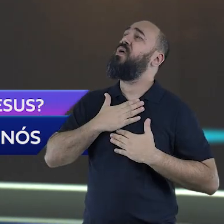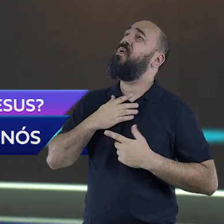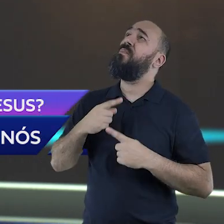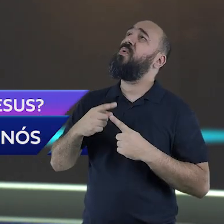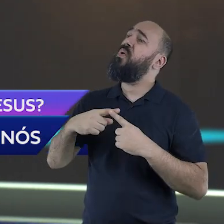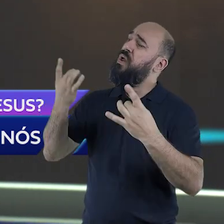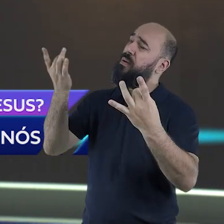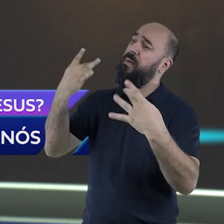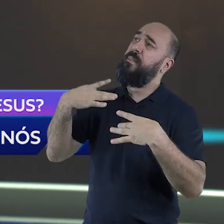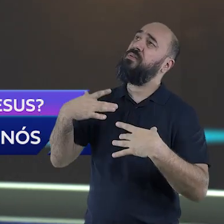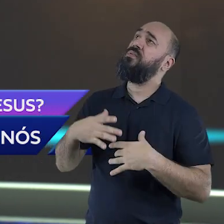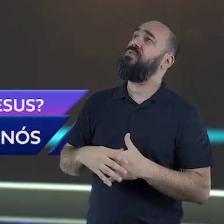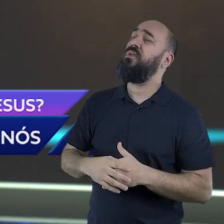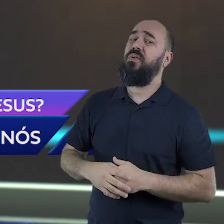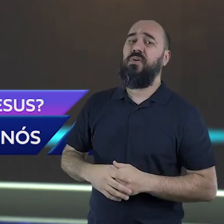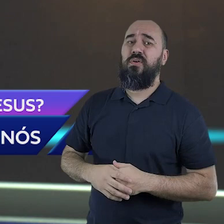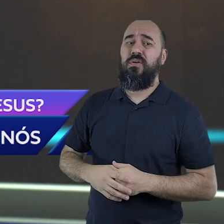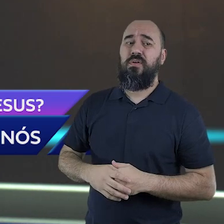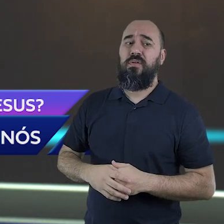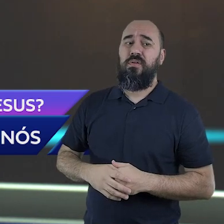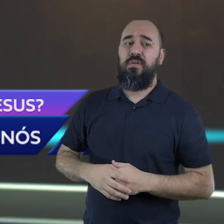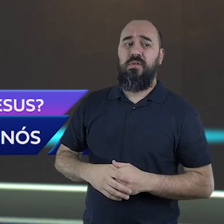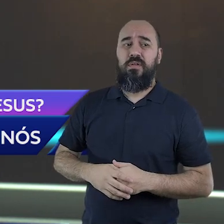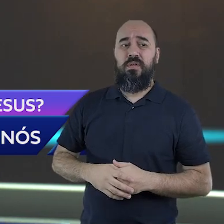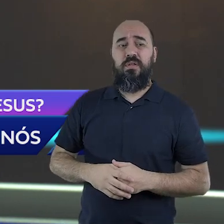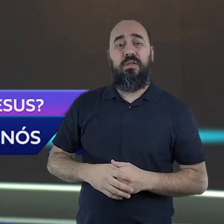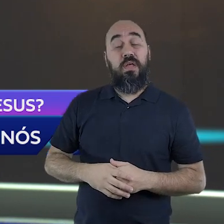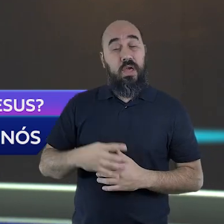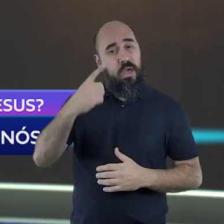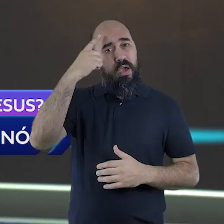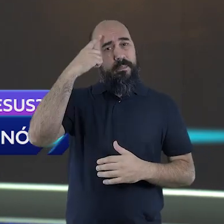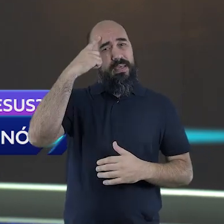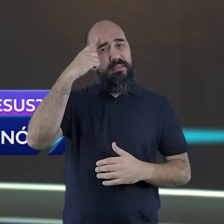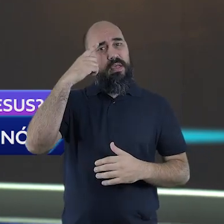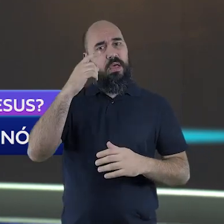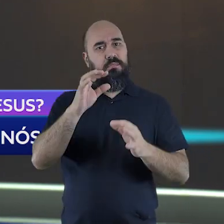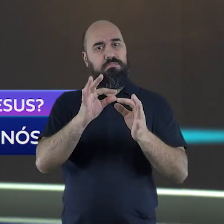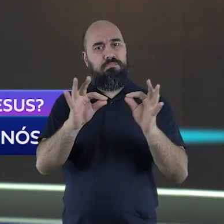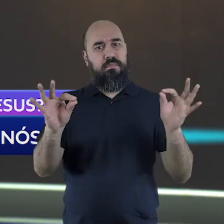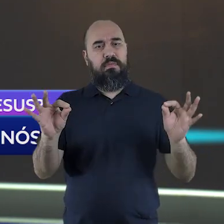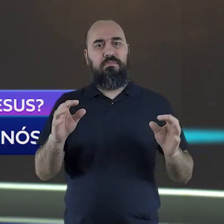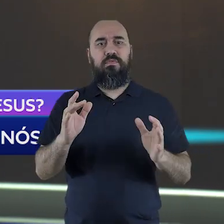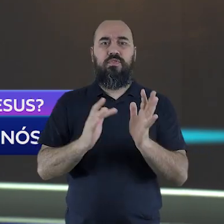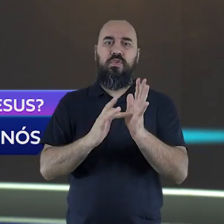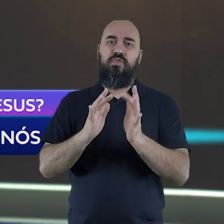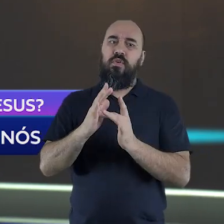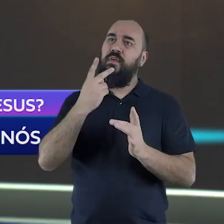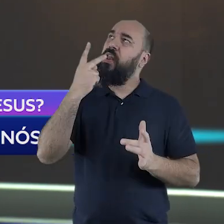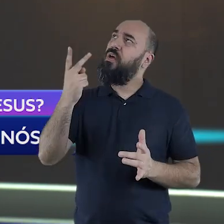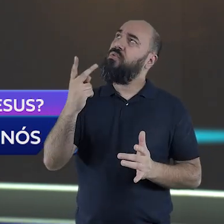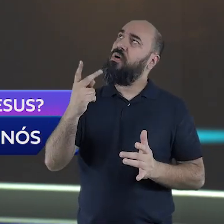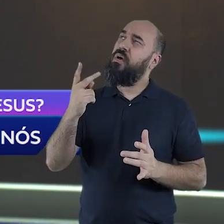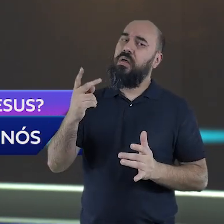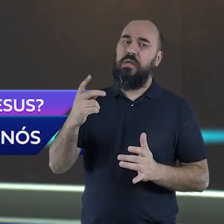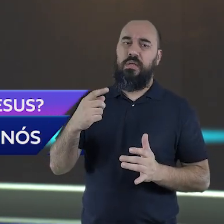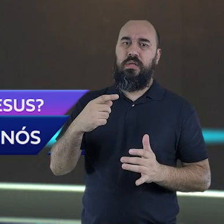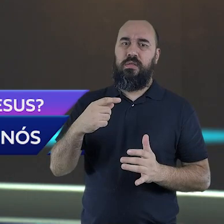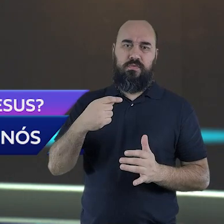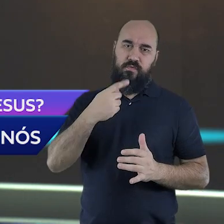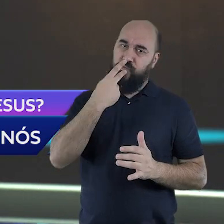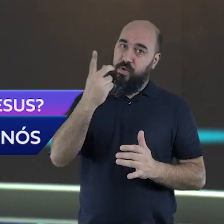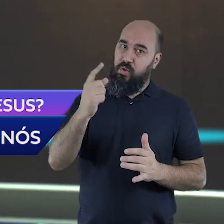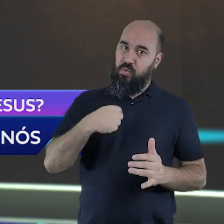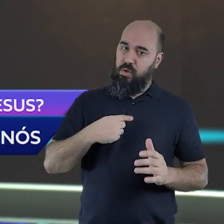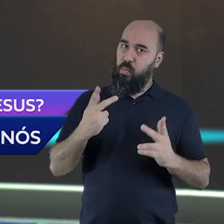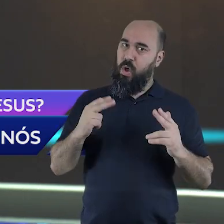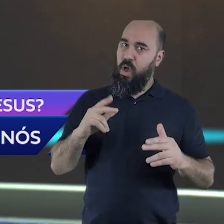por que me desamparastes? Na verdade, quando eu paro para pensar nesses versos, Jesus não falou da forma como eu